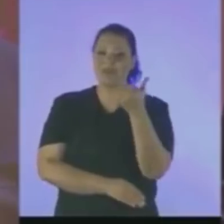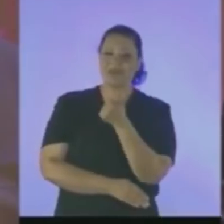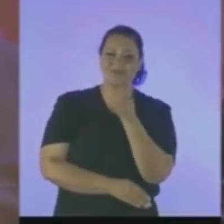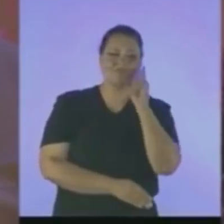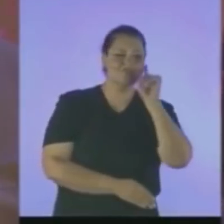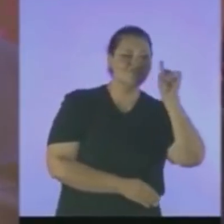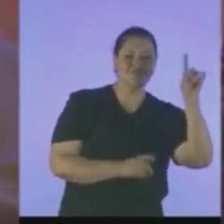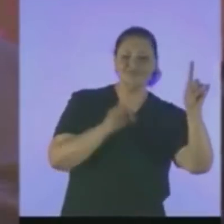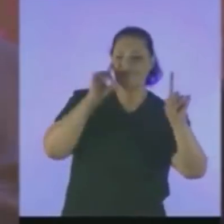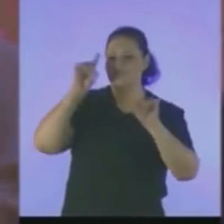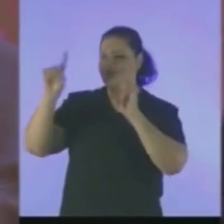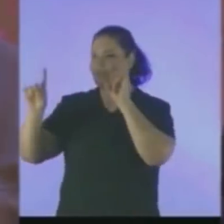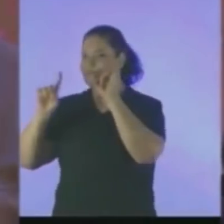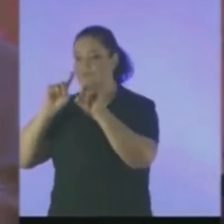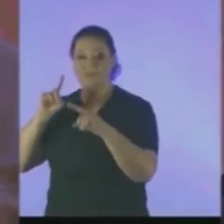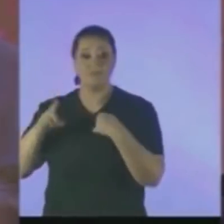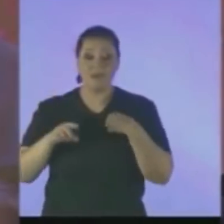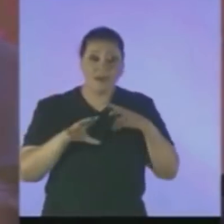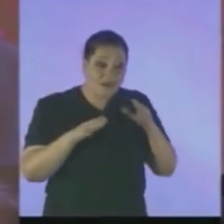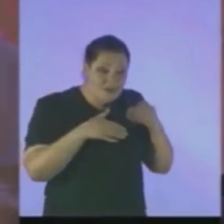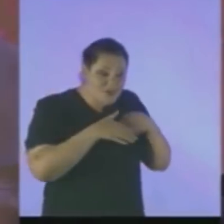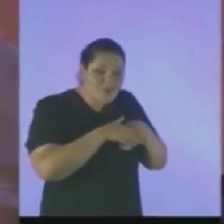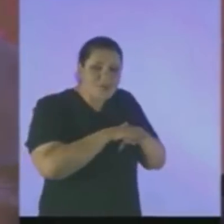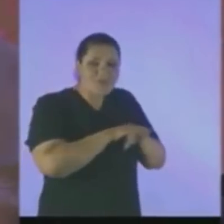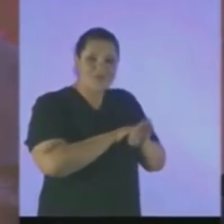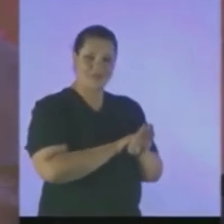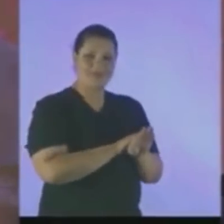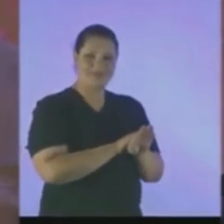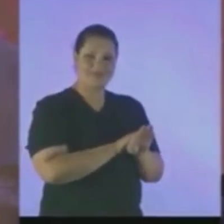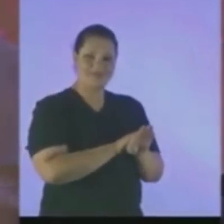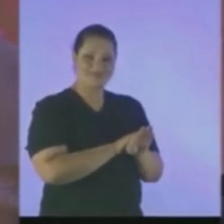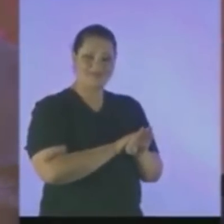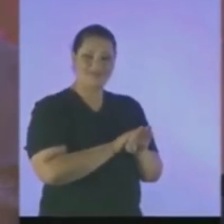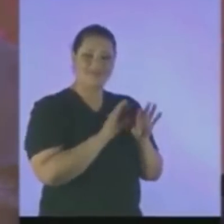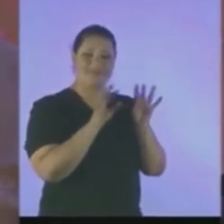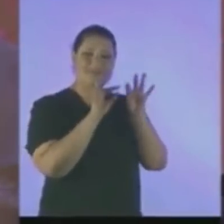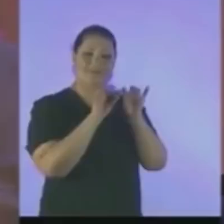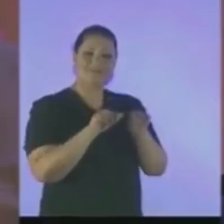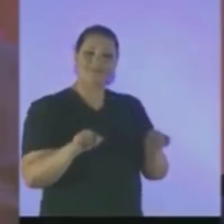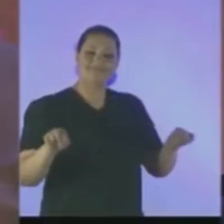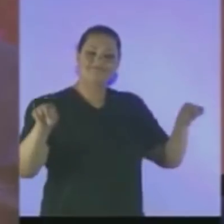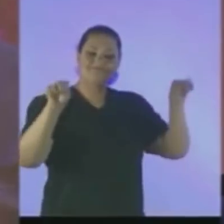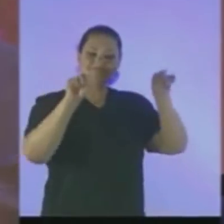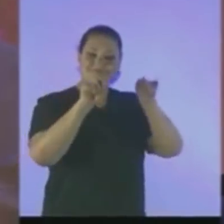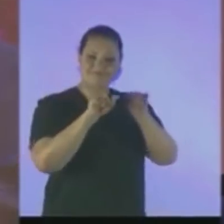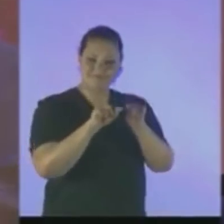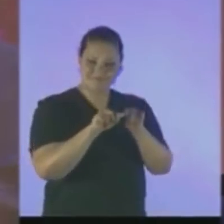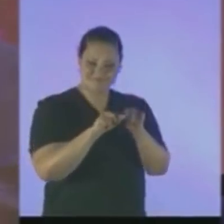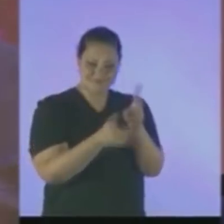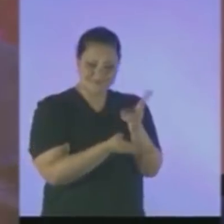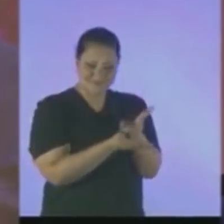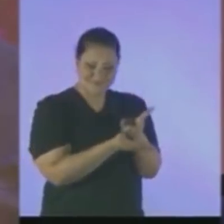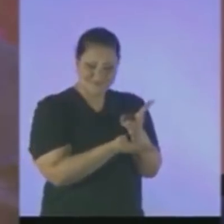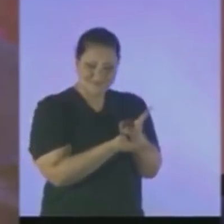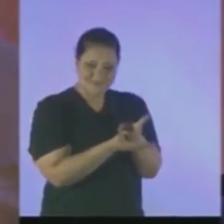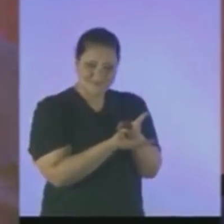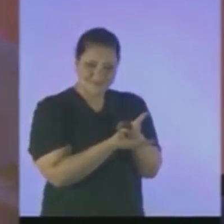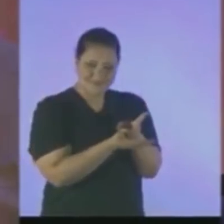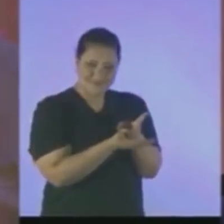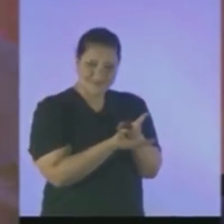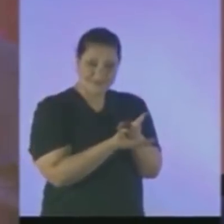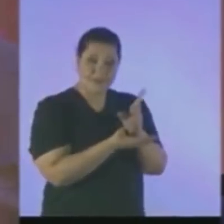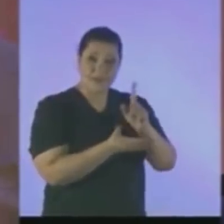Que eu reservei No calendário Da eternidade Para os filhos Amados